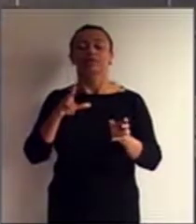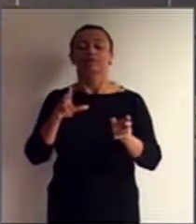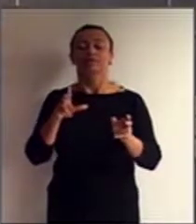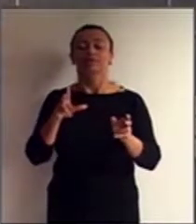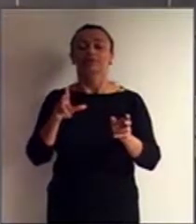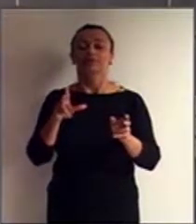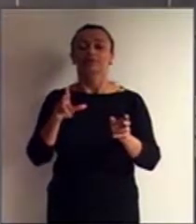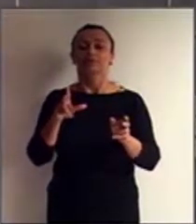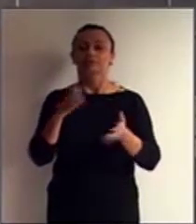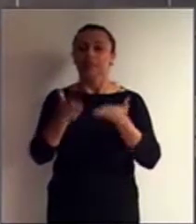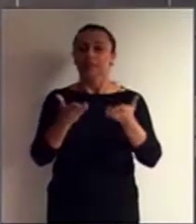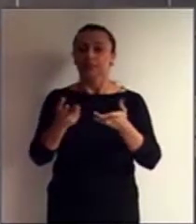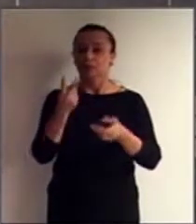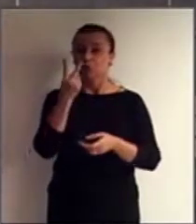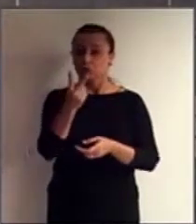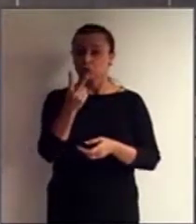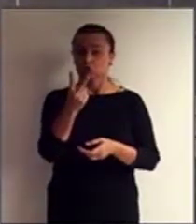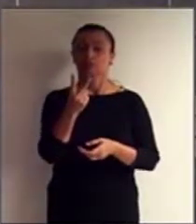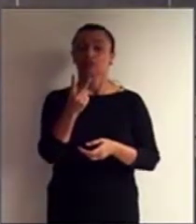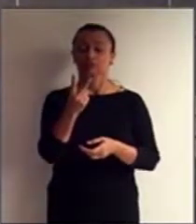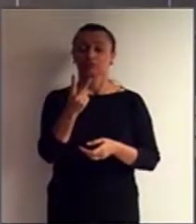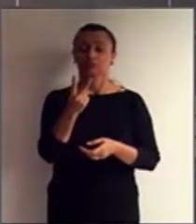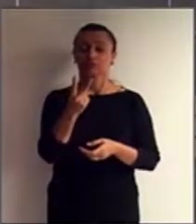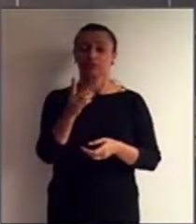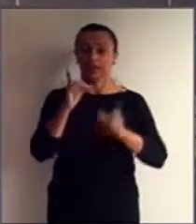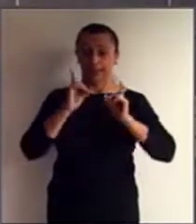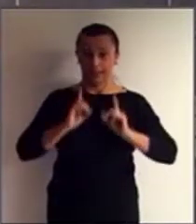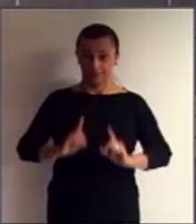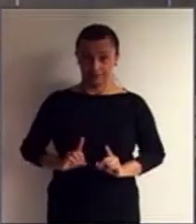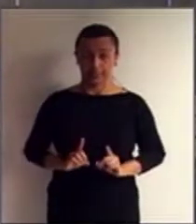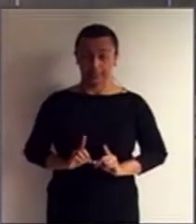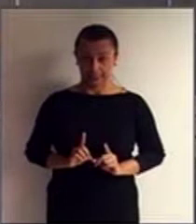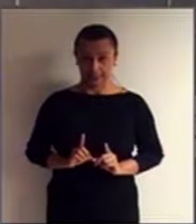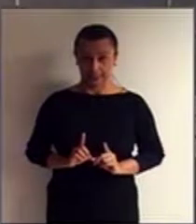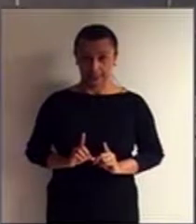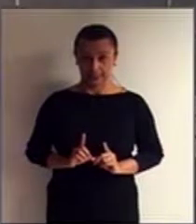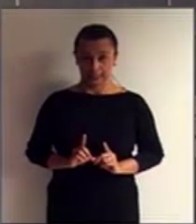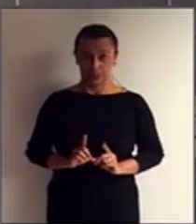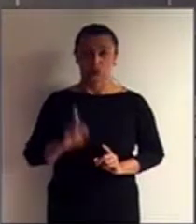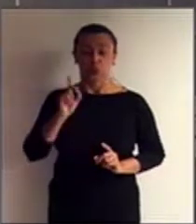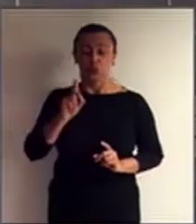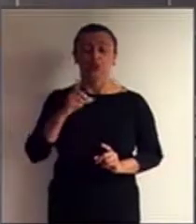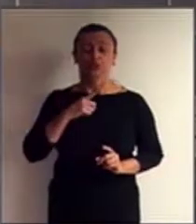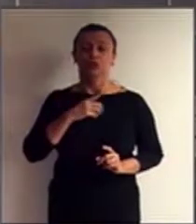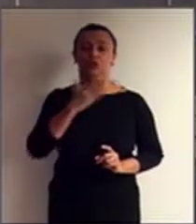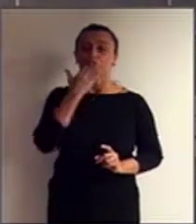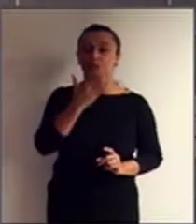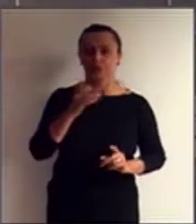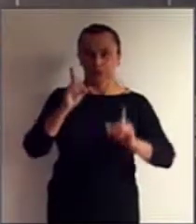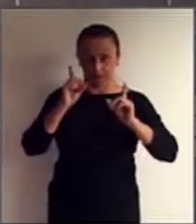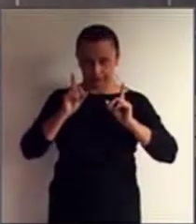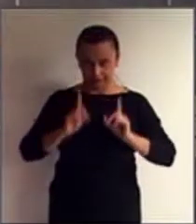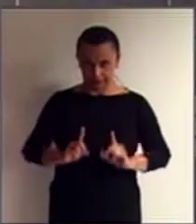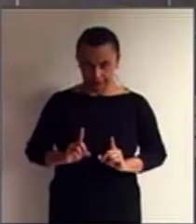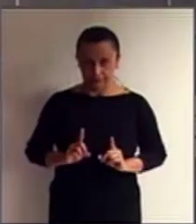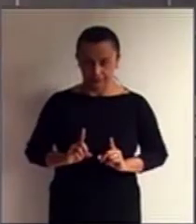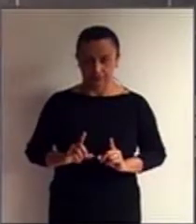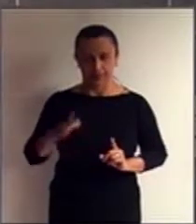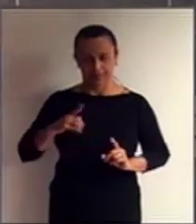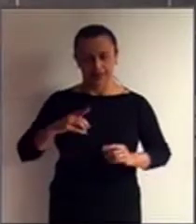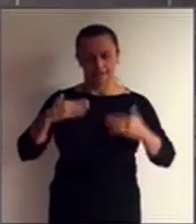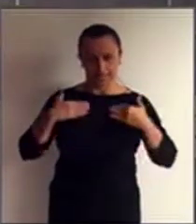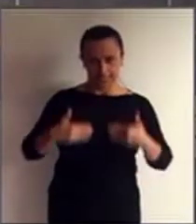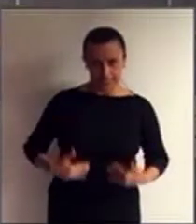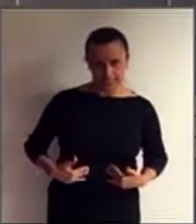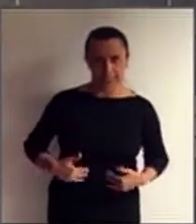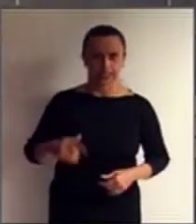deficiências físicas, duas naturezas de deficiência, além da física e